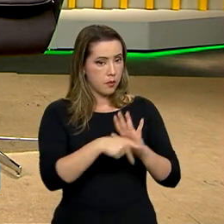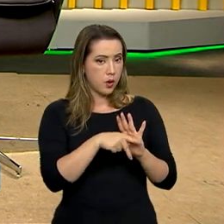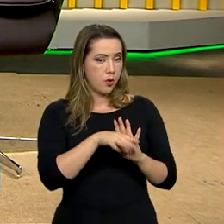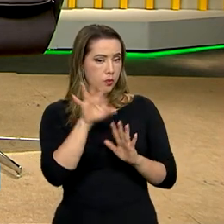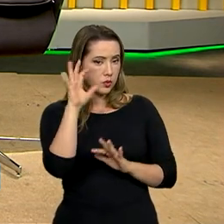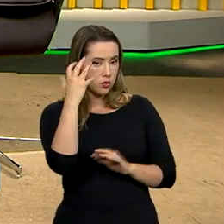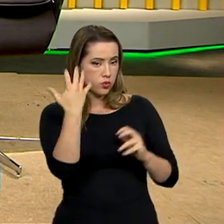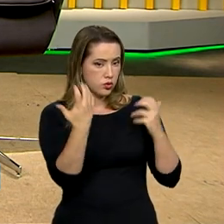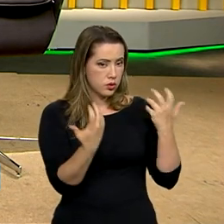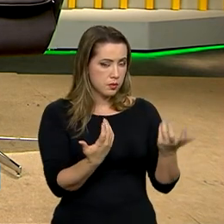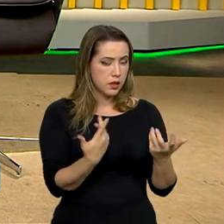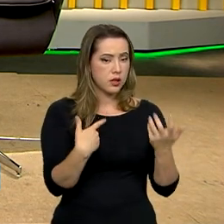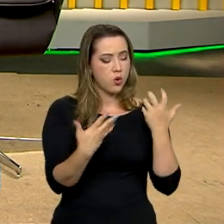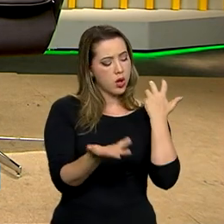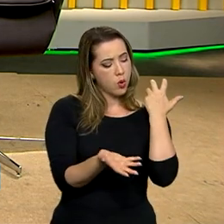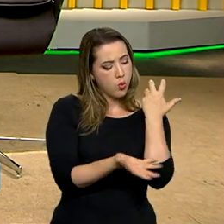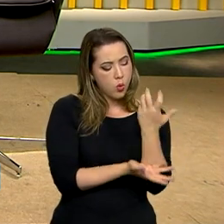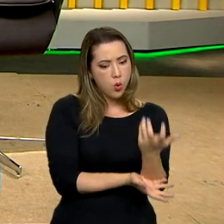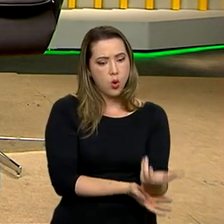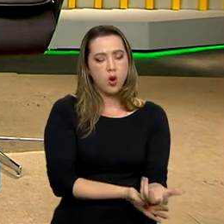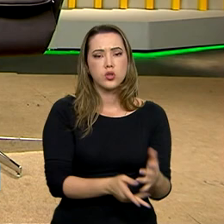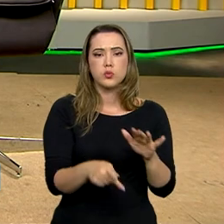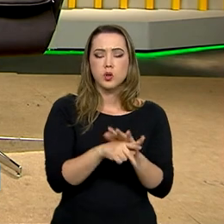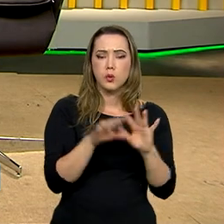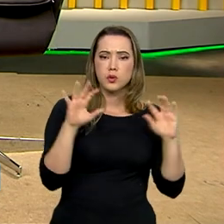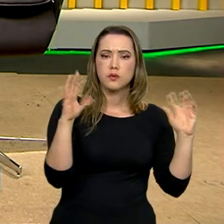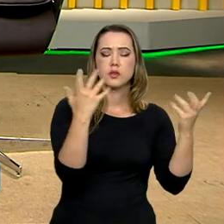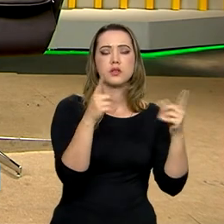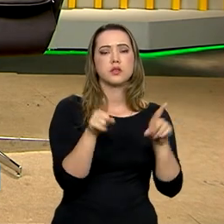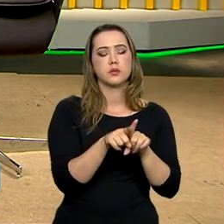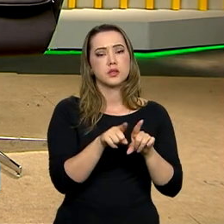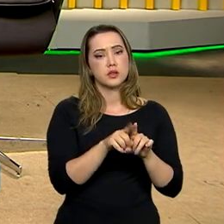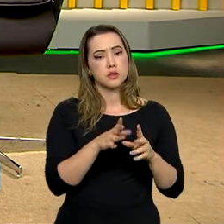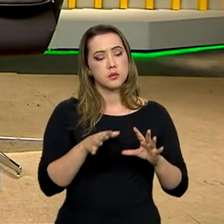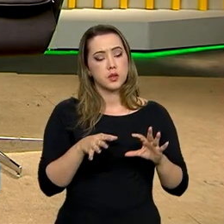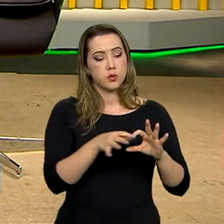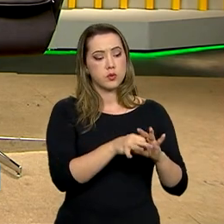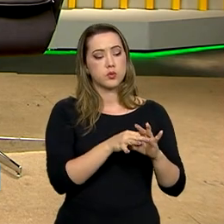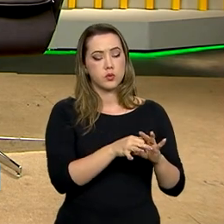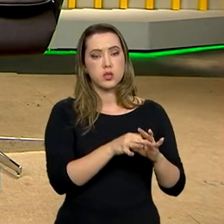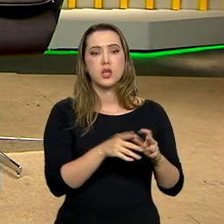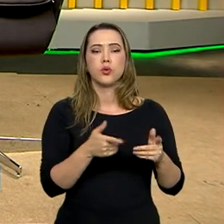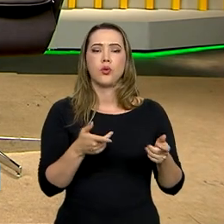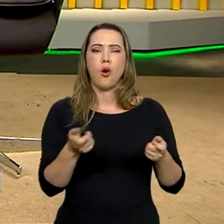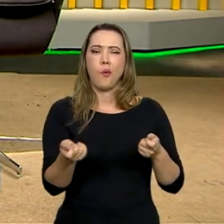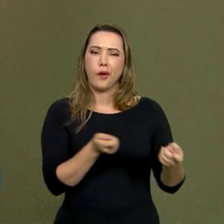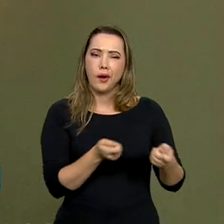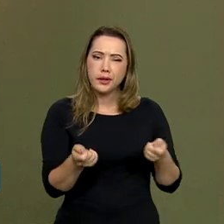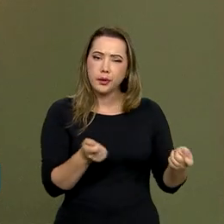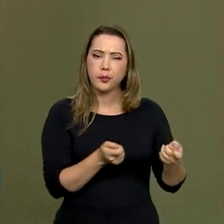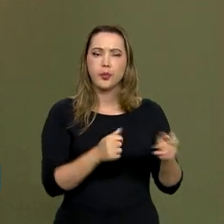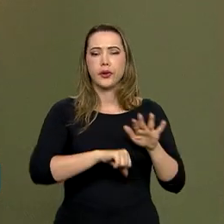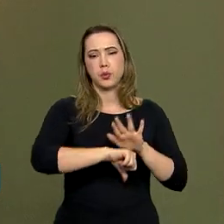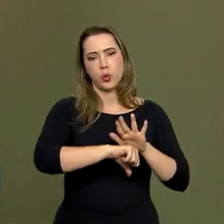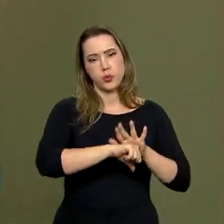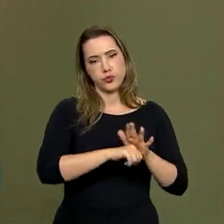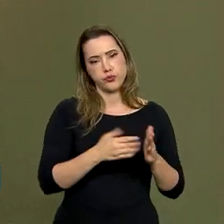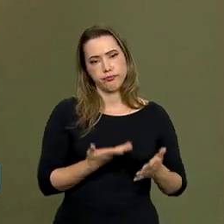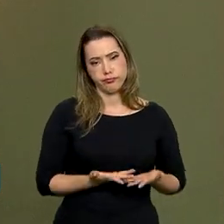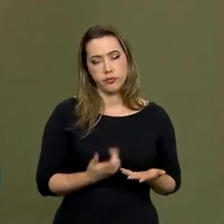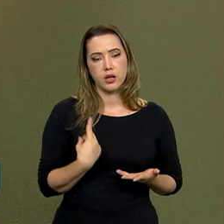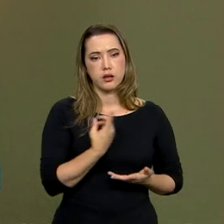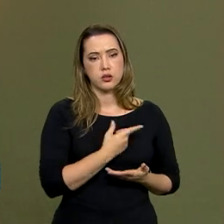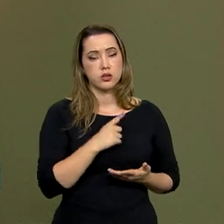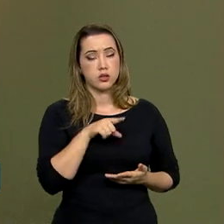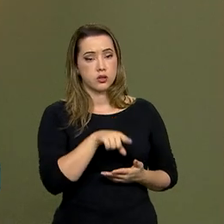desmatamento, ou seja, o corte ilegal da floresta, mas também associadas ao garimpo, o garimpo ilegal. Nós tivemos